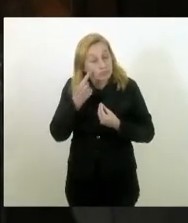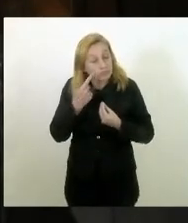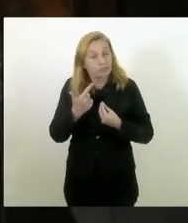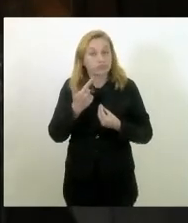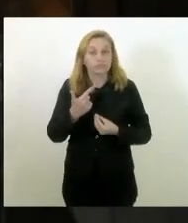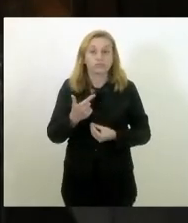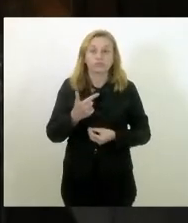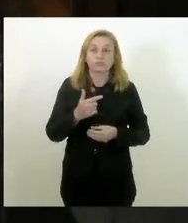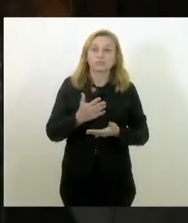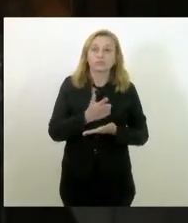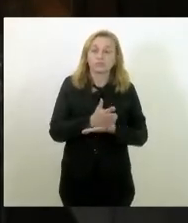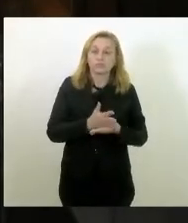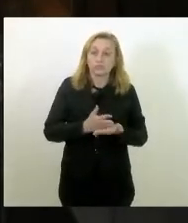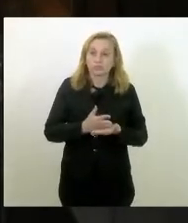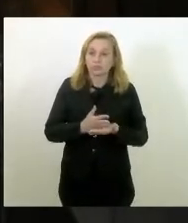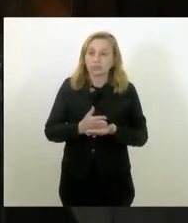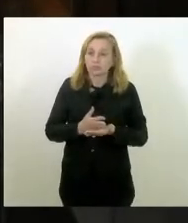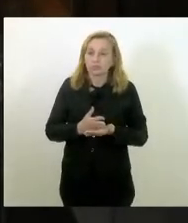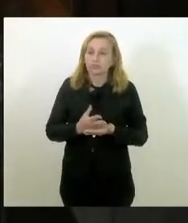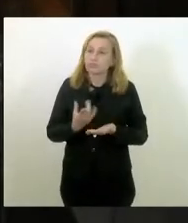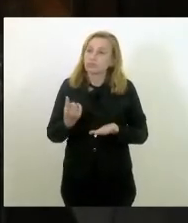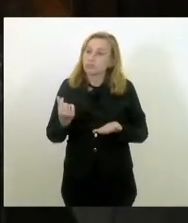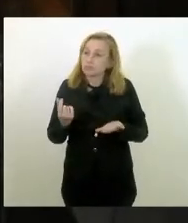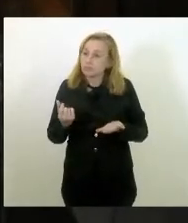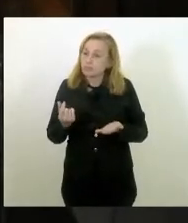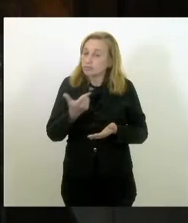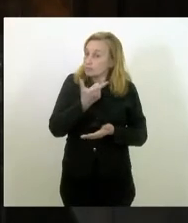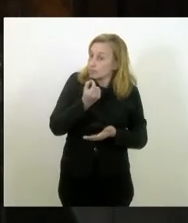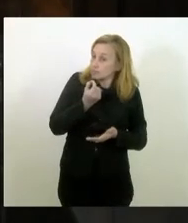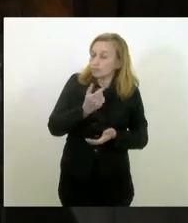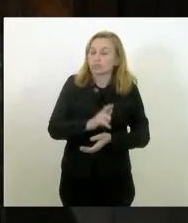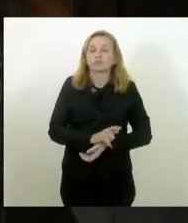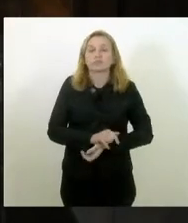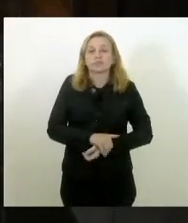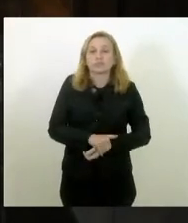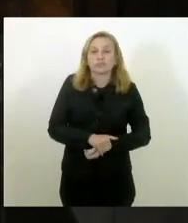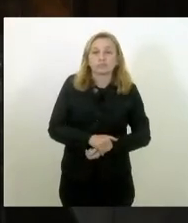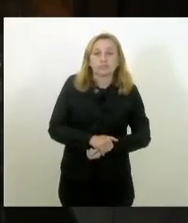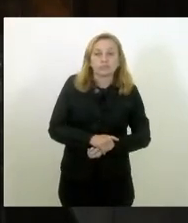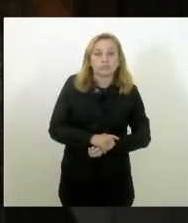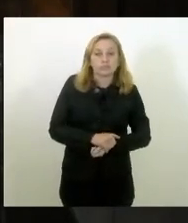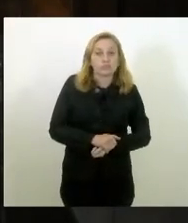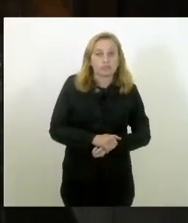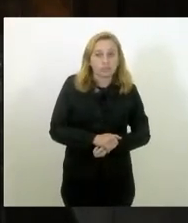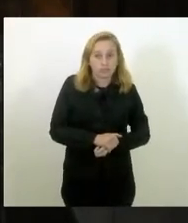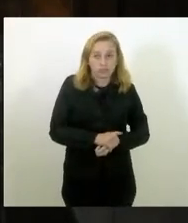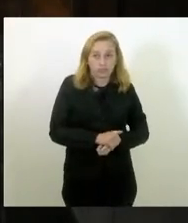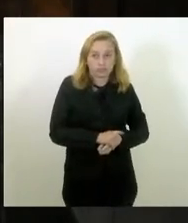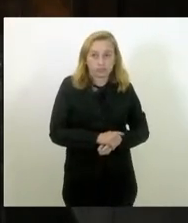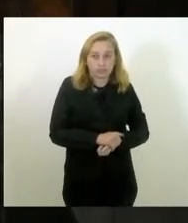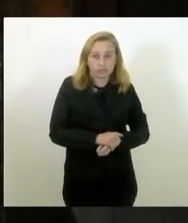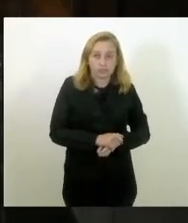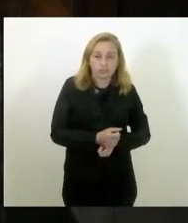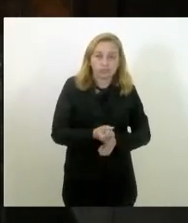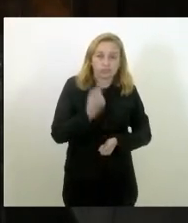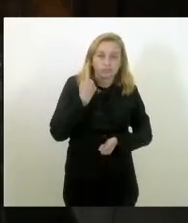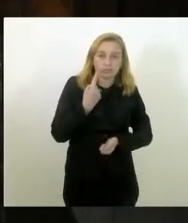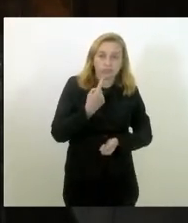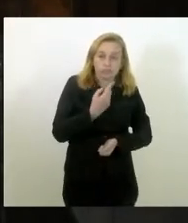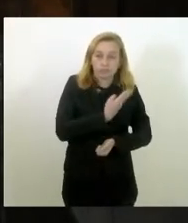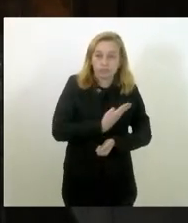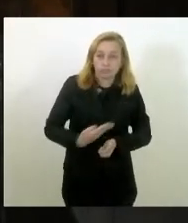aberta em duas, contas de 20, abrange a conta do ex-governador